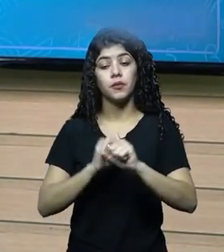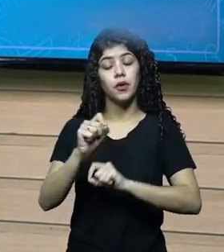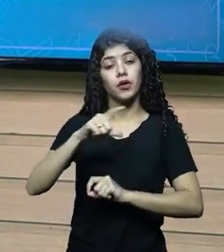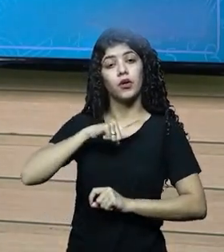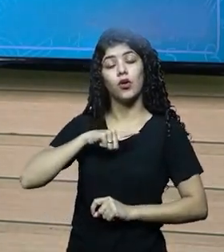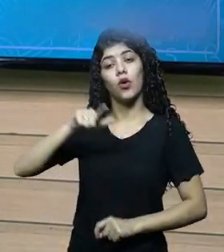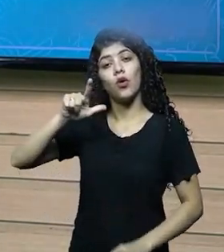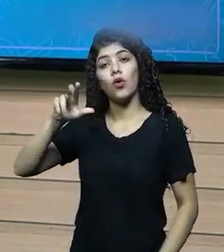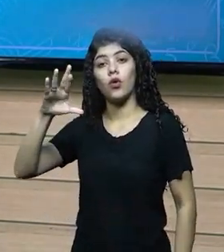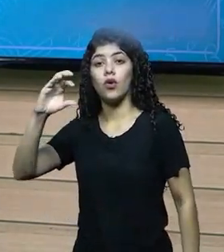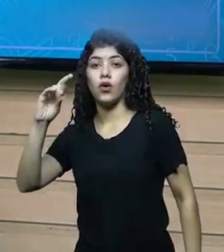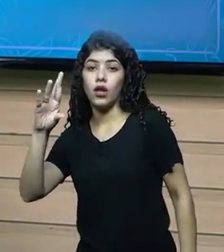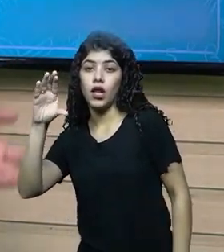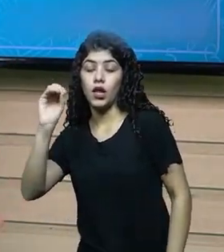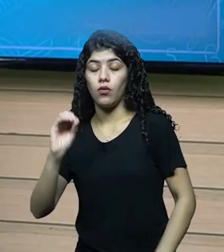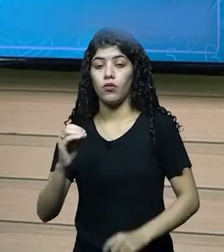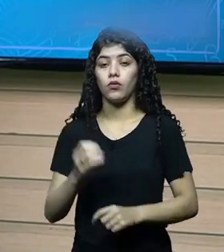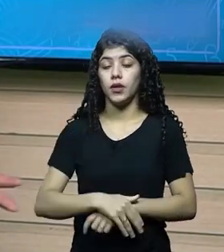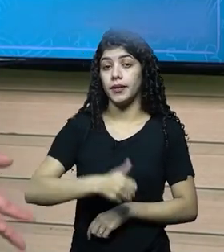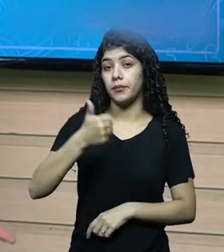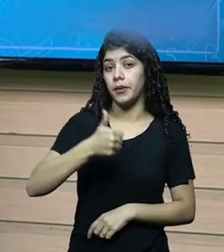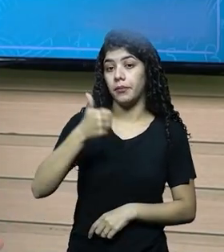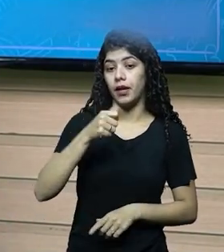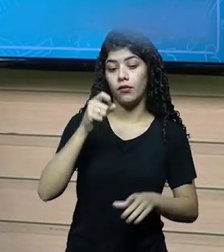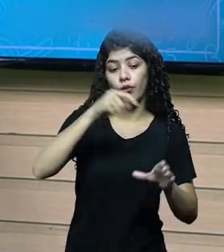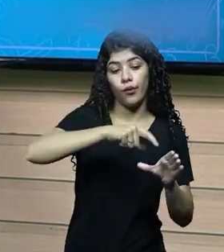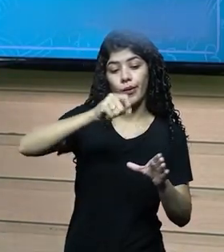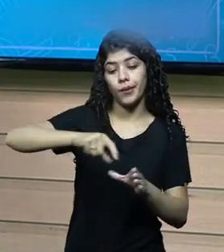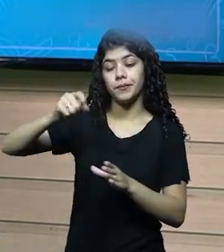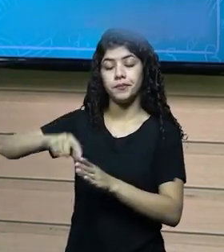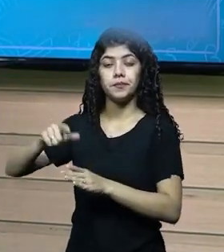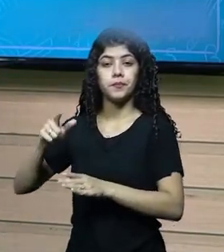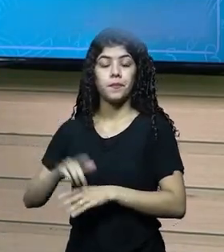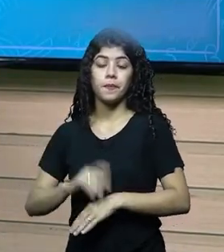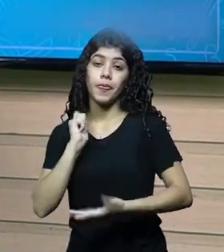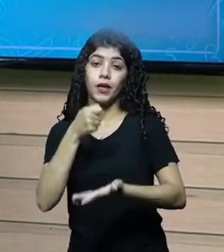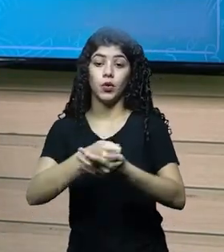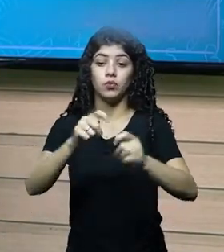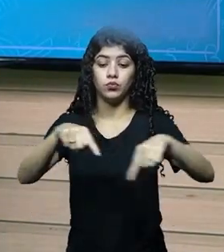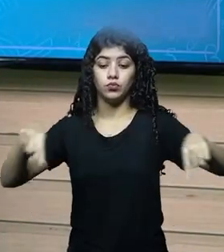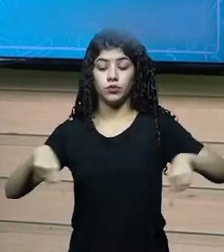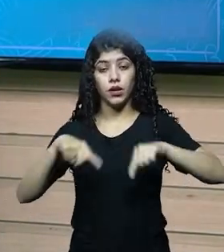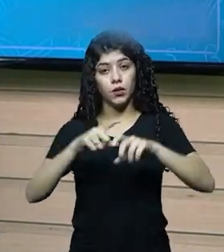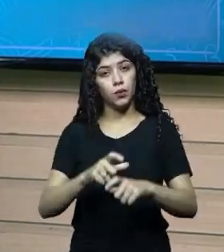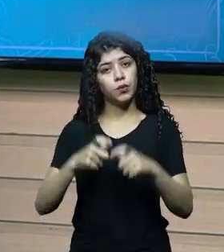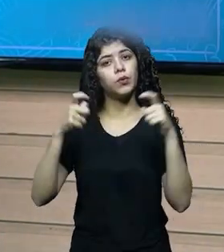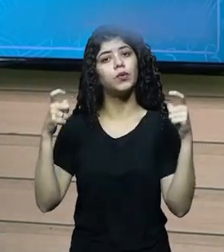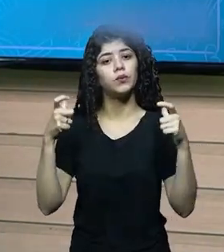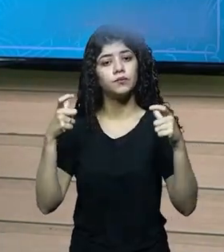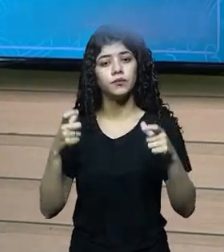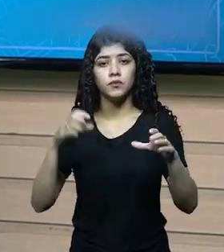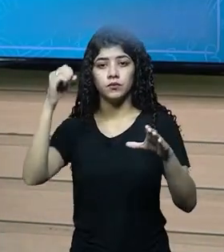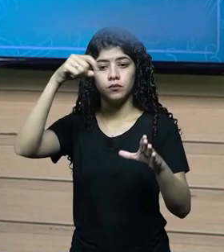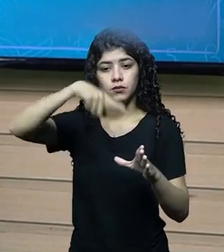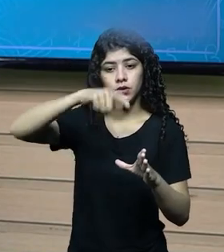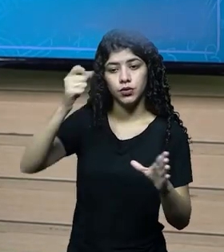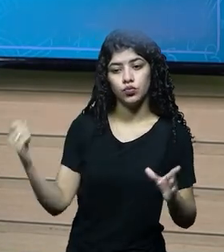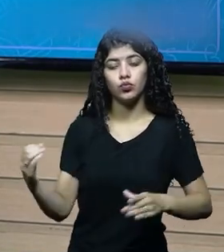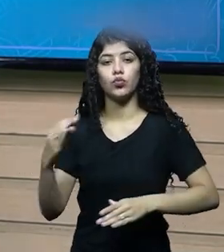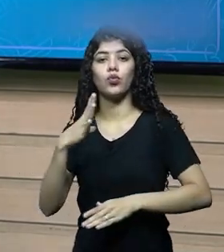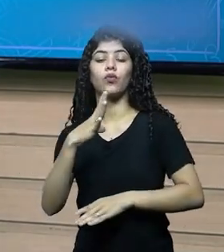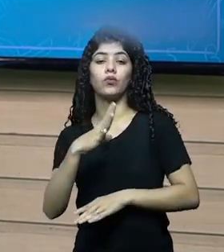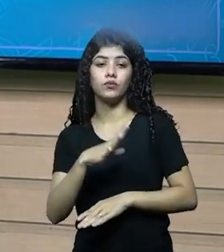obteve a empresa daquela primeira safra, ele compra um terreno maior, ou a renda, e faz um novo plantio,